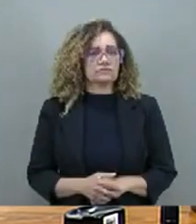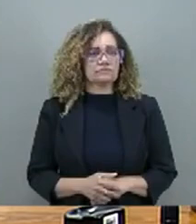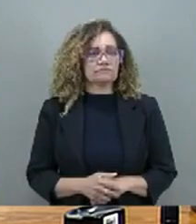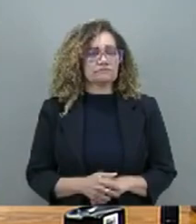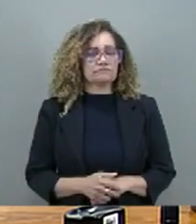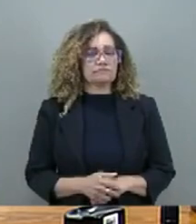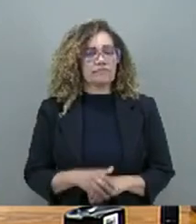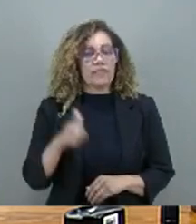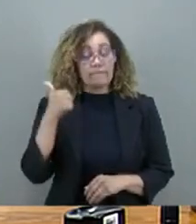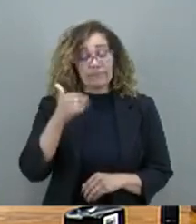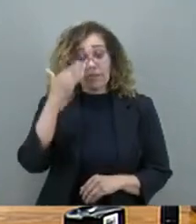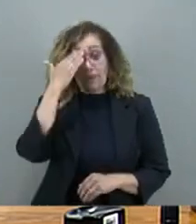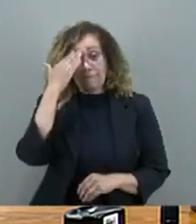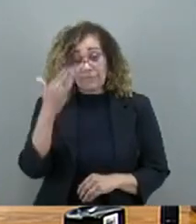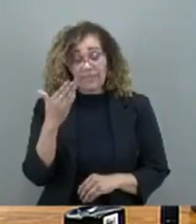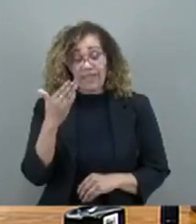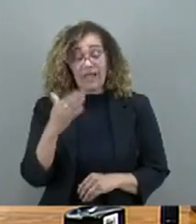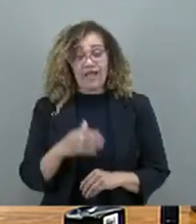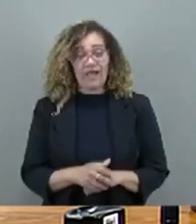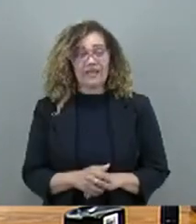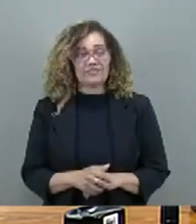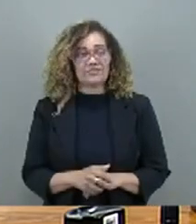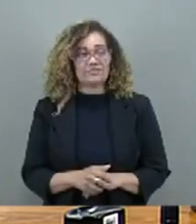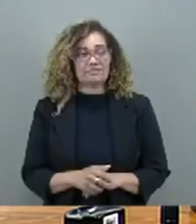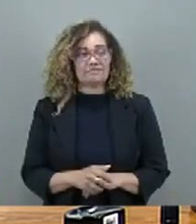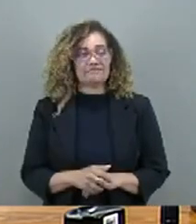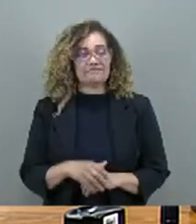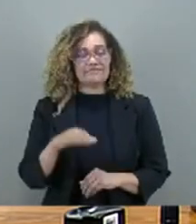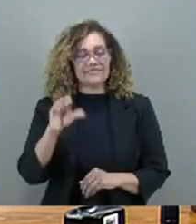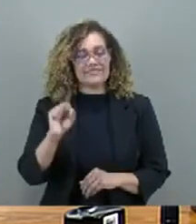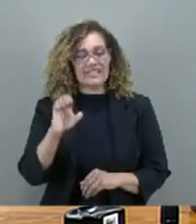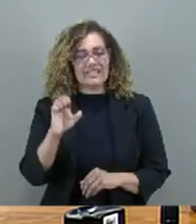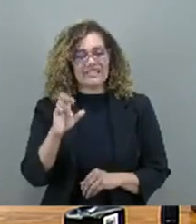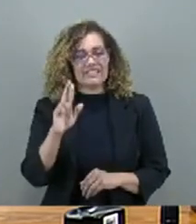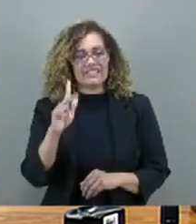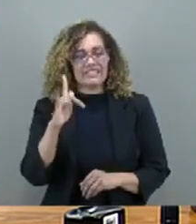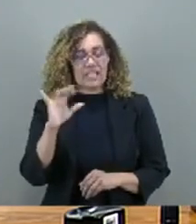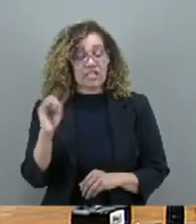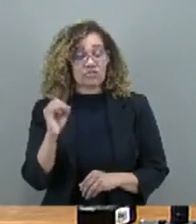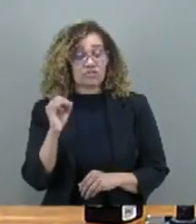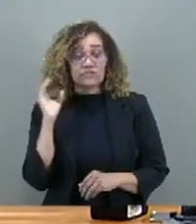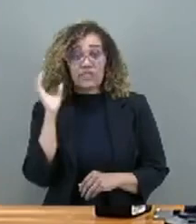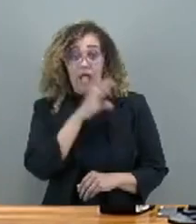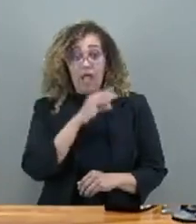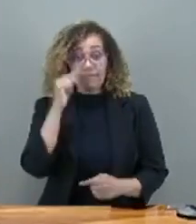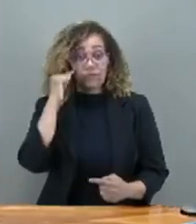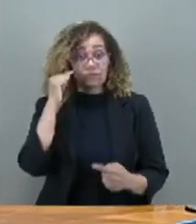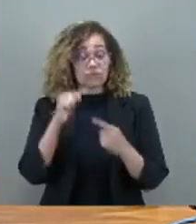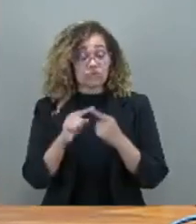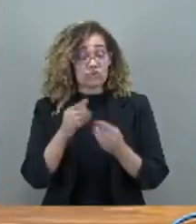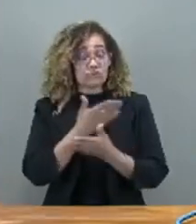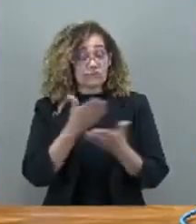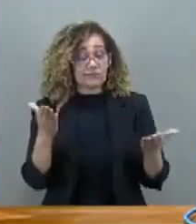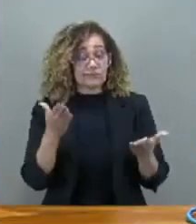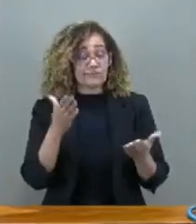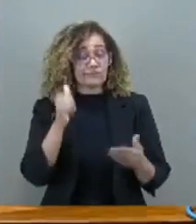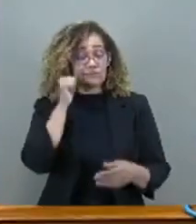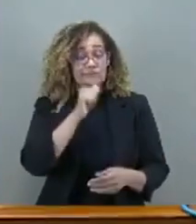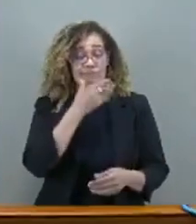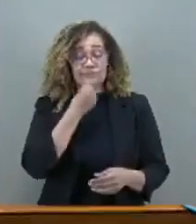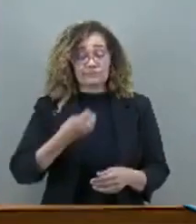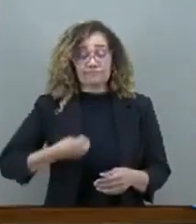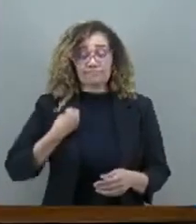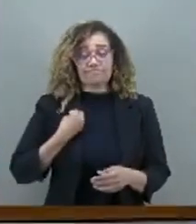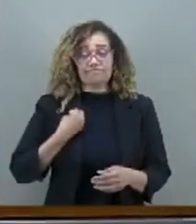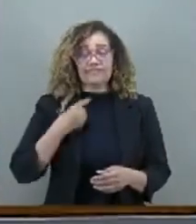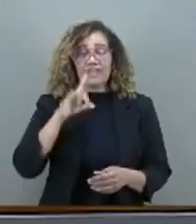Primeiro, muito obrigado, presidente Sérgio Petecão. Eu vou ser bem rápido o objetivo. Senhoras e senhores presentes, Deus e